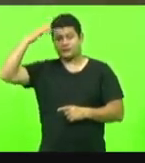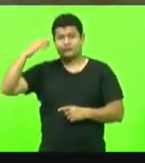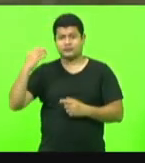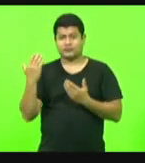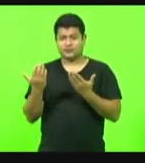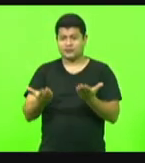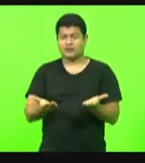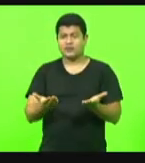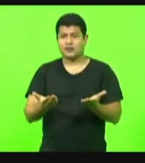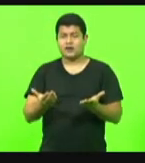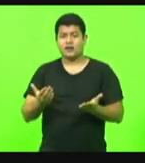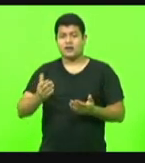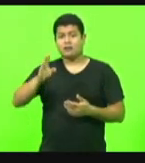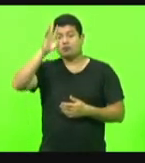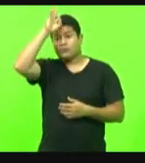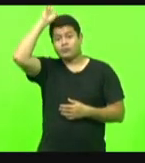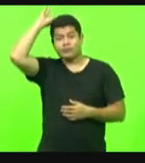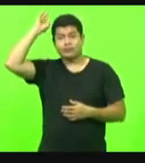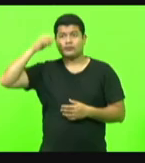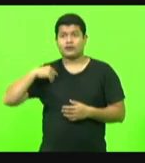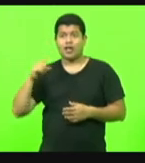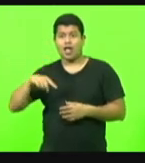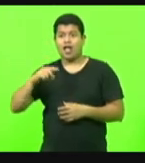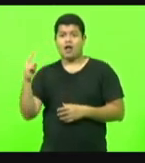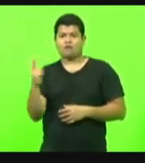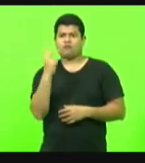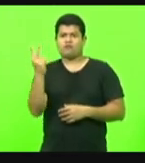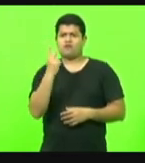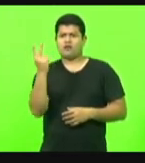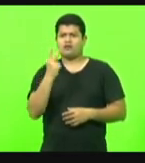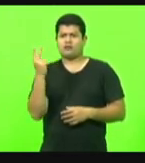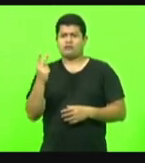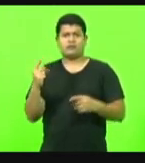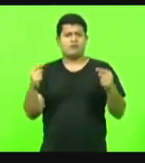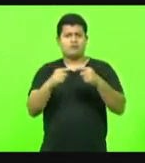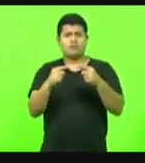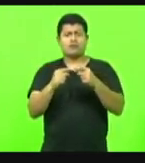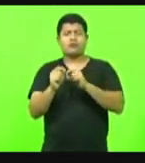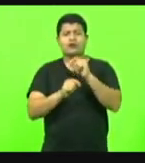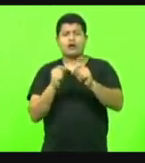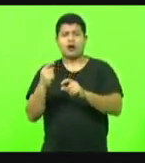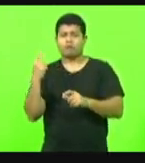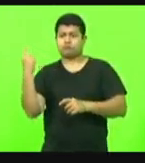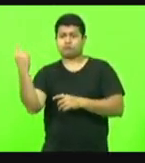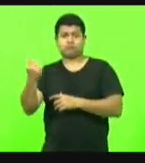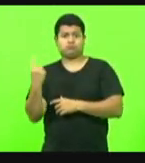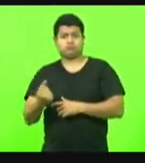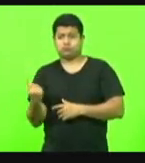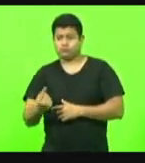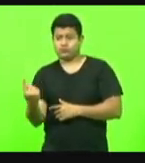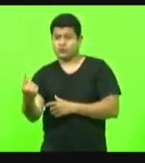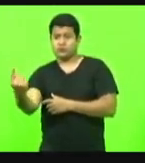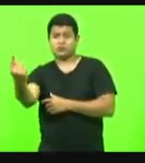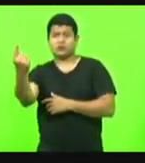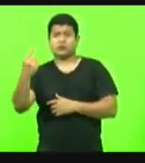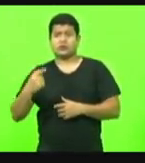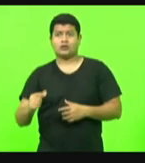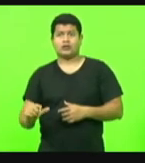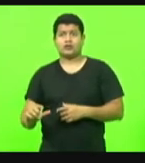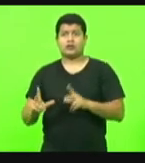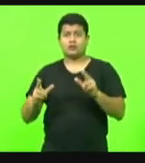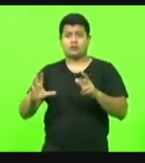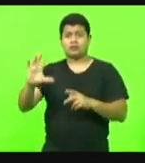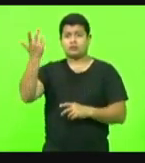um vento de tornado para conseguir fazer um estrago como ocorreu no município de Anchieta,